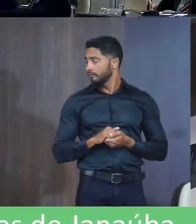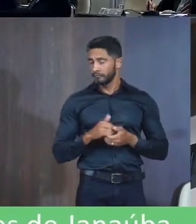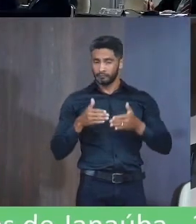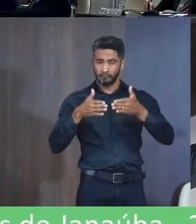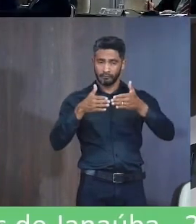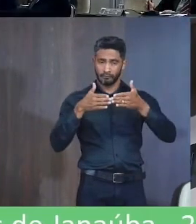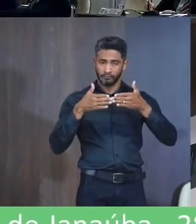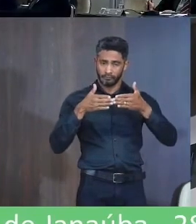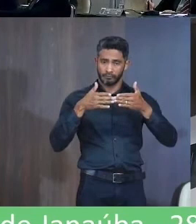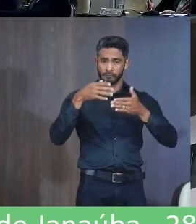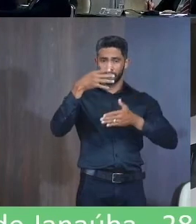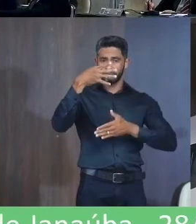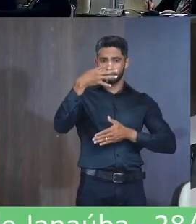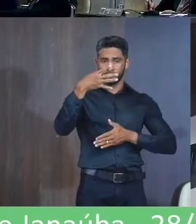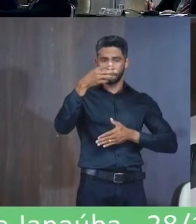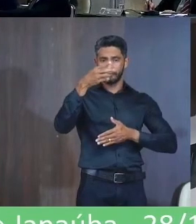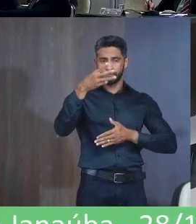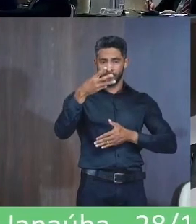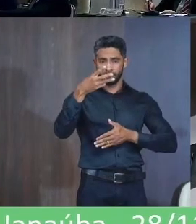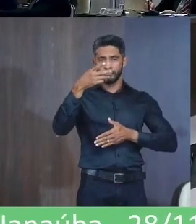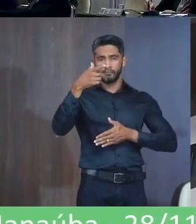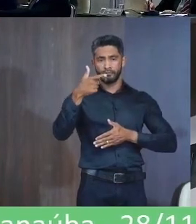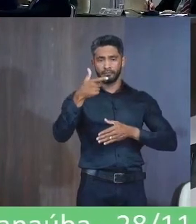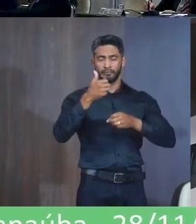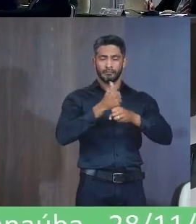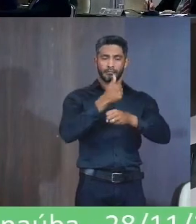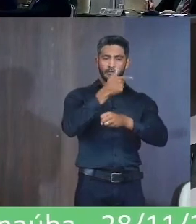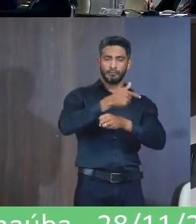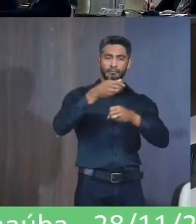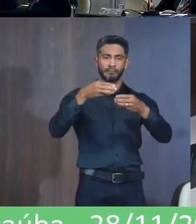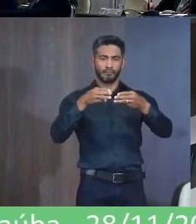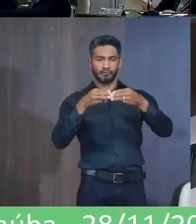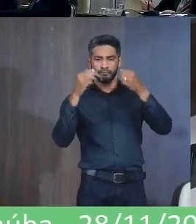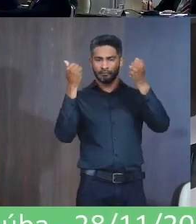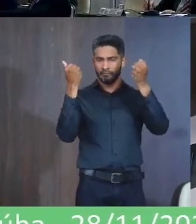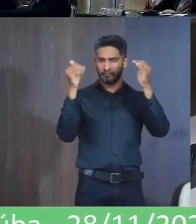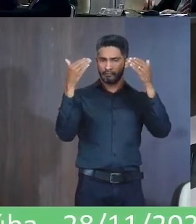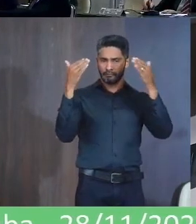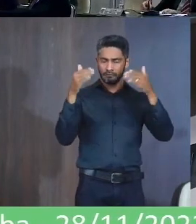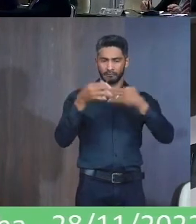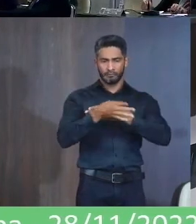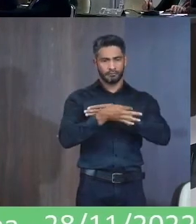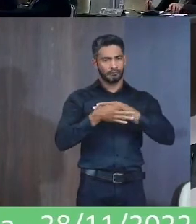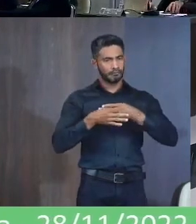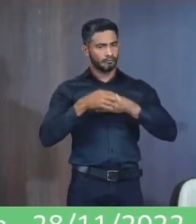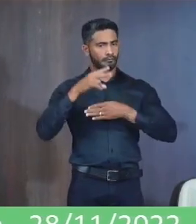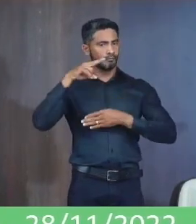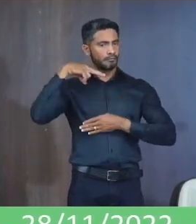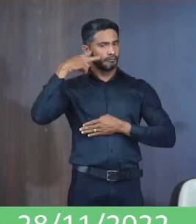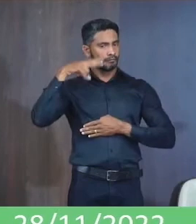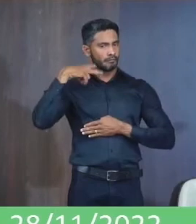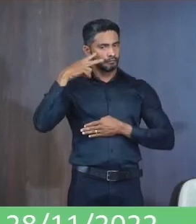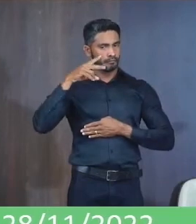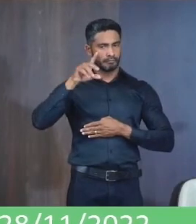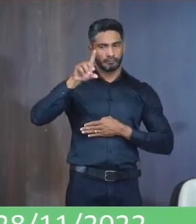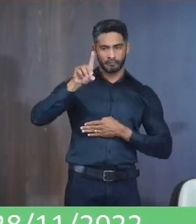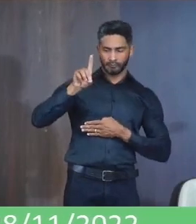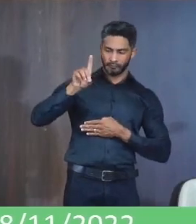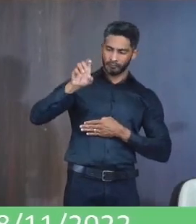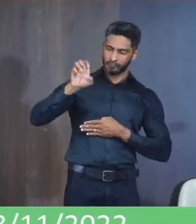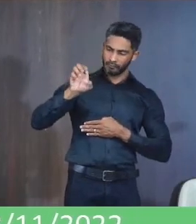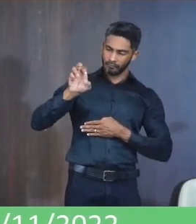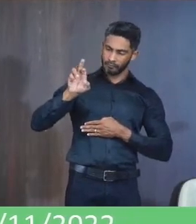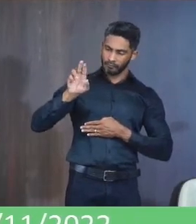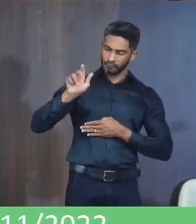Requerimento 432 2022 Moção de aplausos Autoria O vereador Derlan Miranda